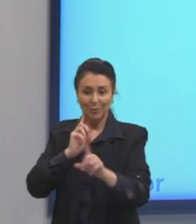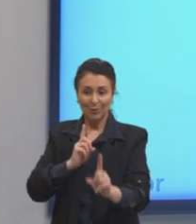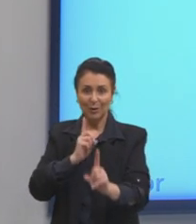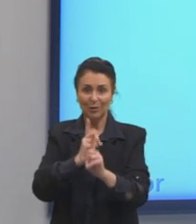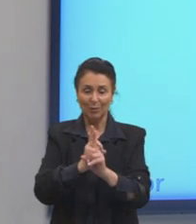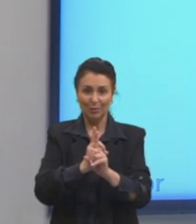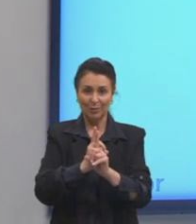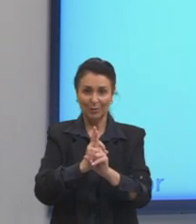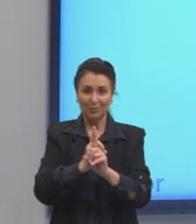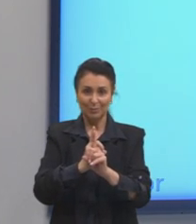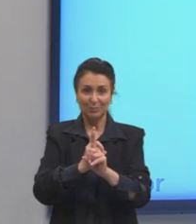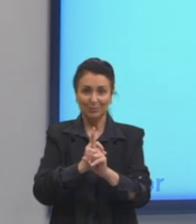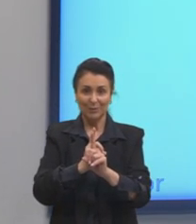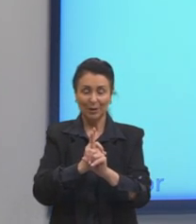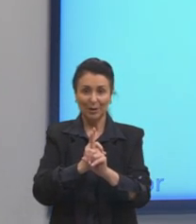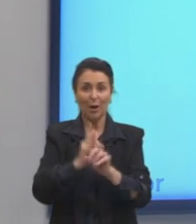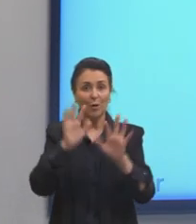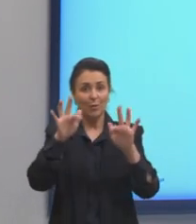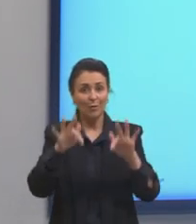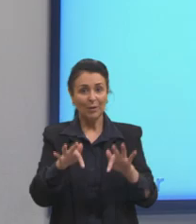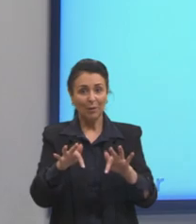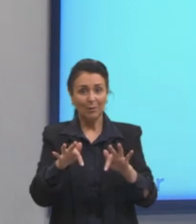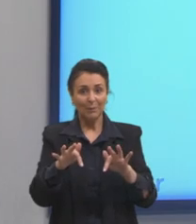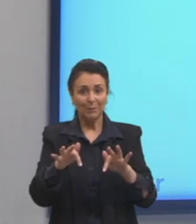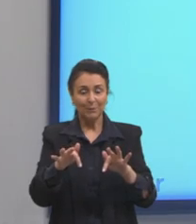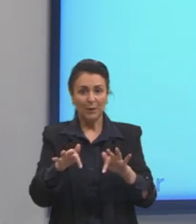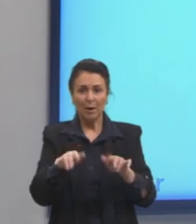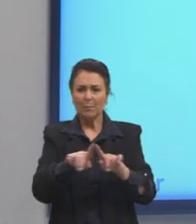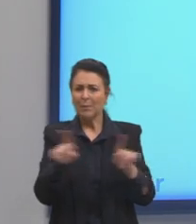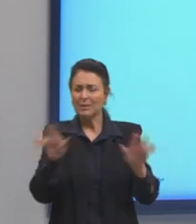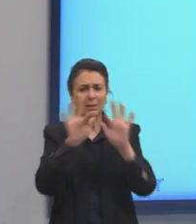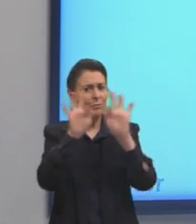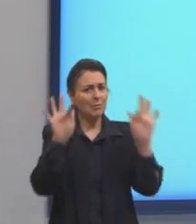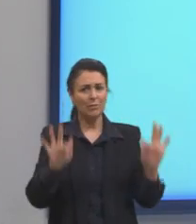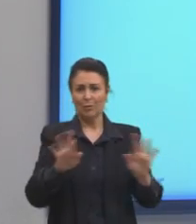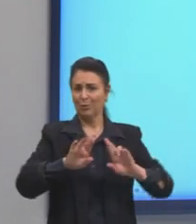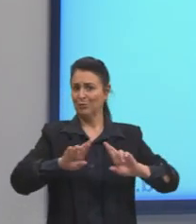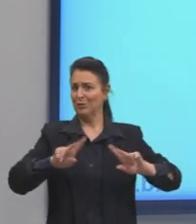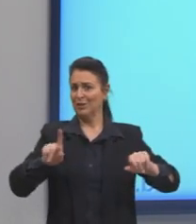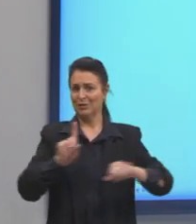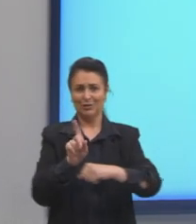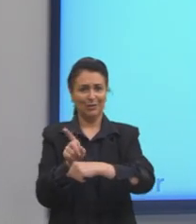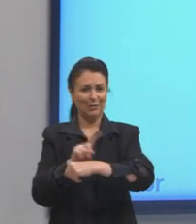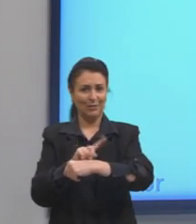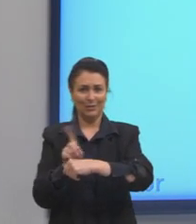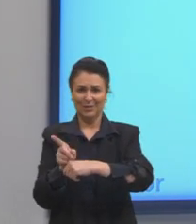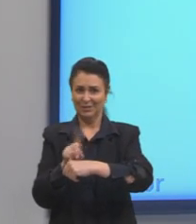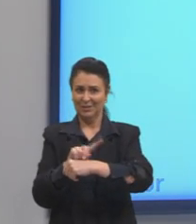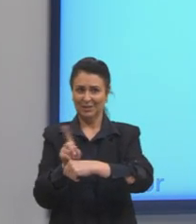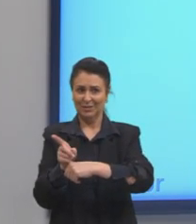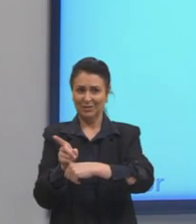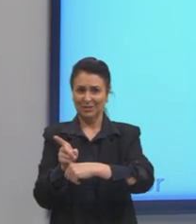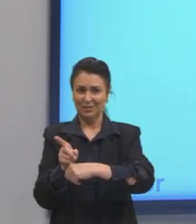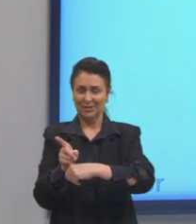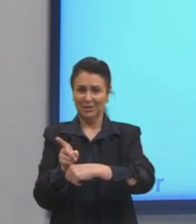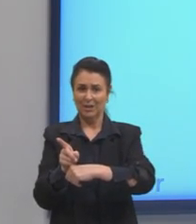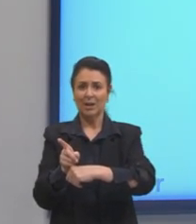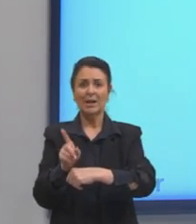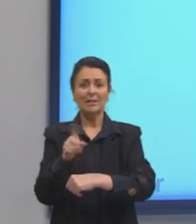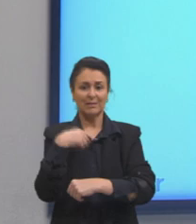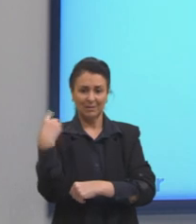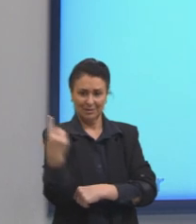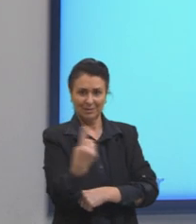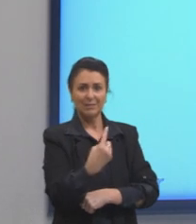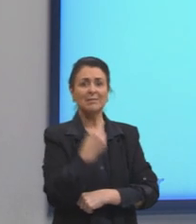Mas não necessariamente ela é uma fórmula diferente da velocidade. Então, se a gente sabe operar com essa